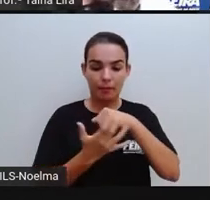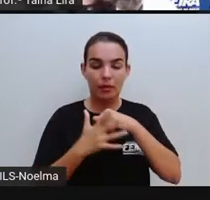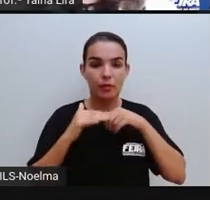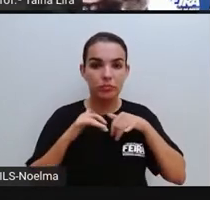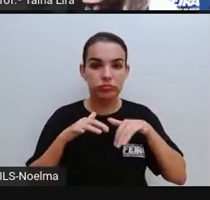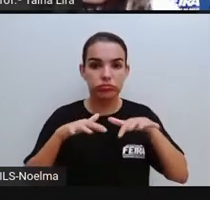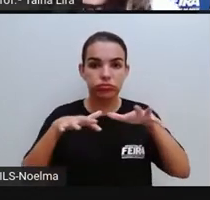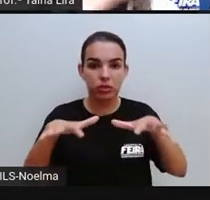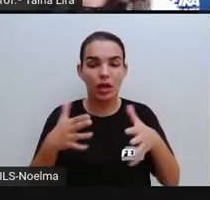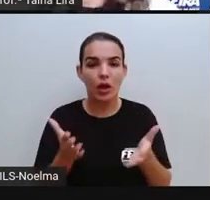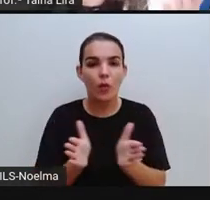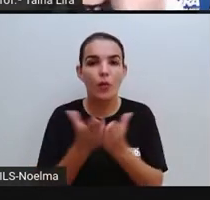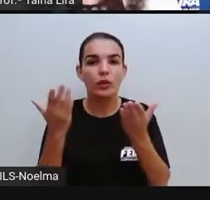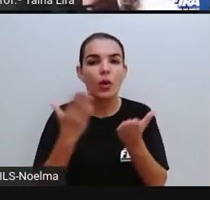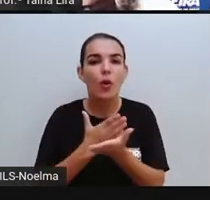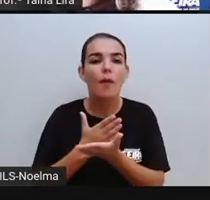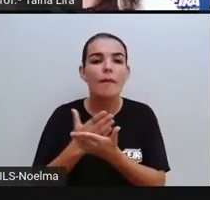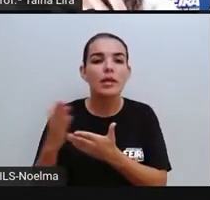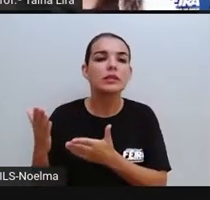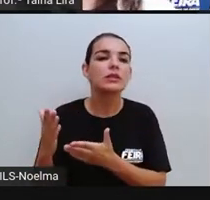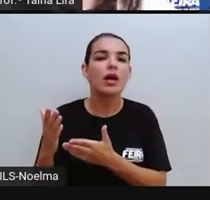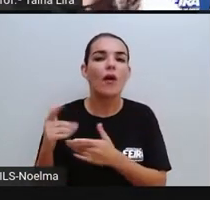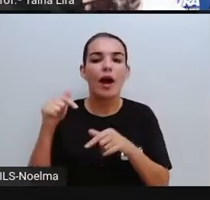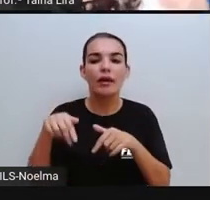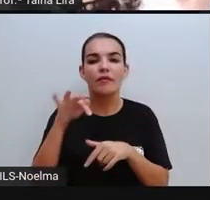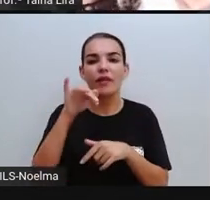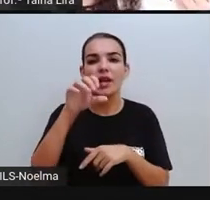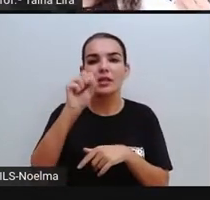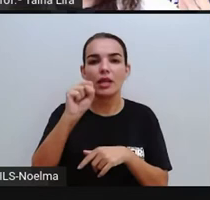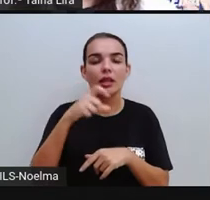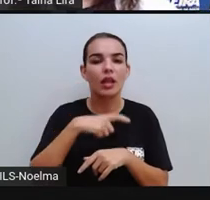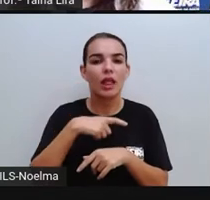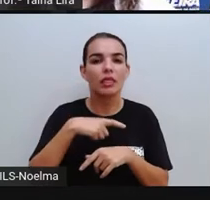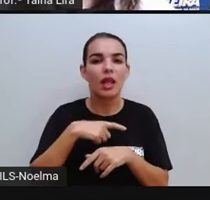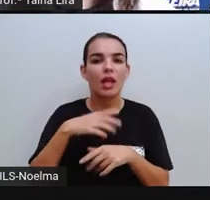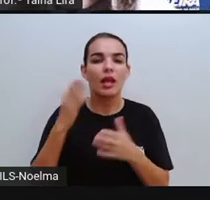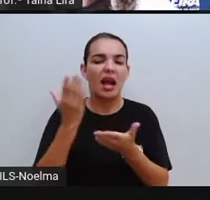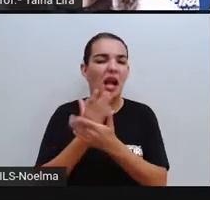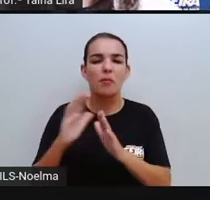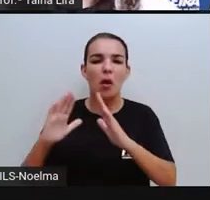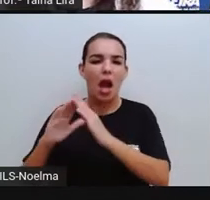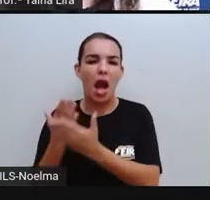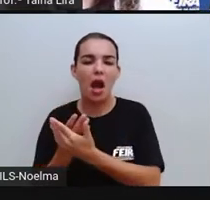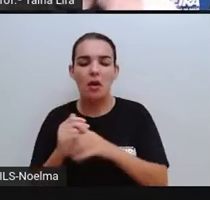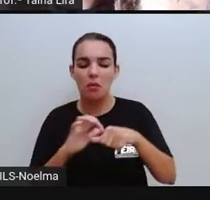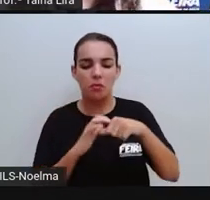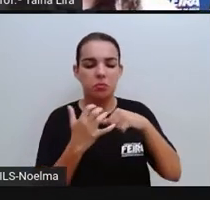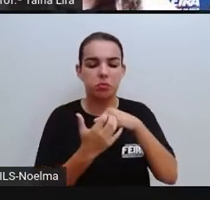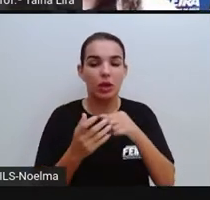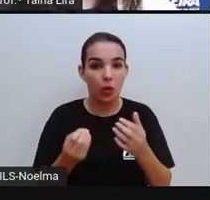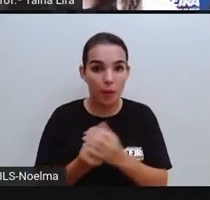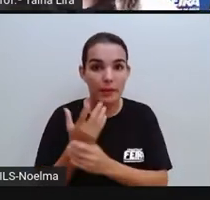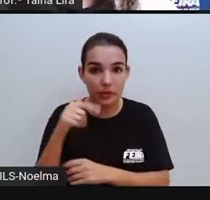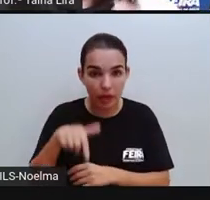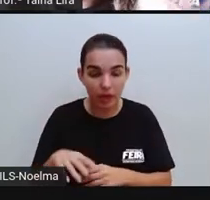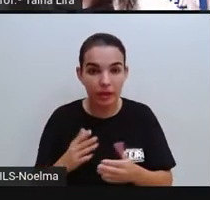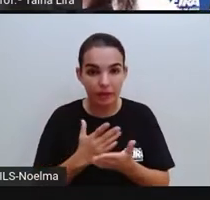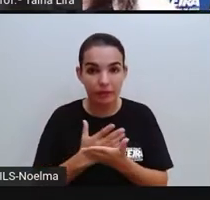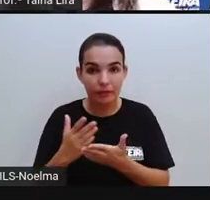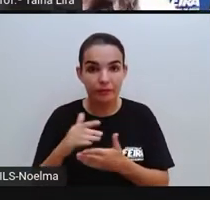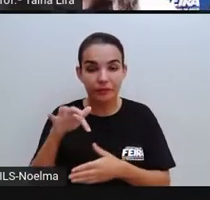logo quando começaram os casos aqui em feira, que suspendeu aula, né? Precisou suspender aula por